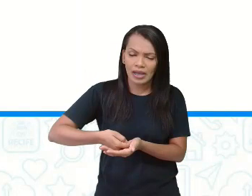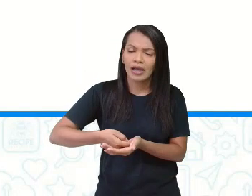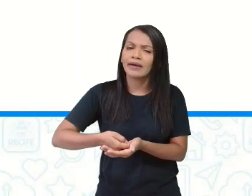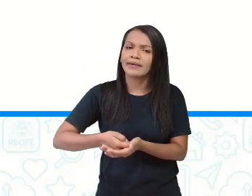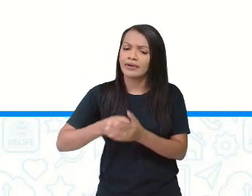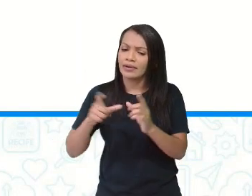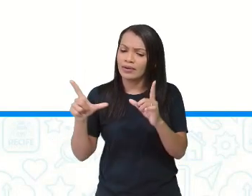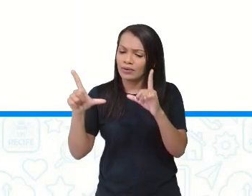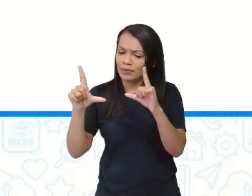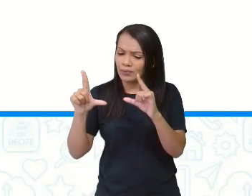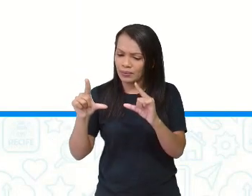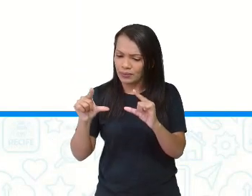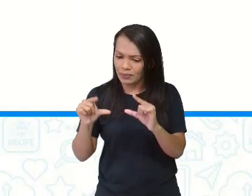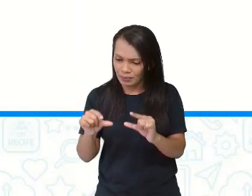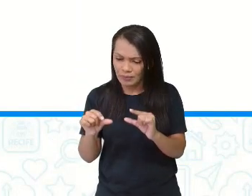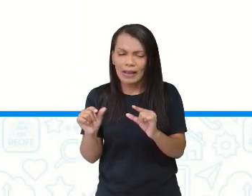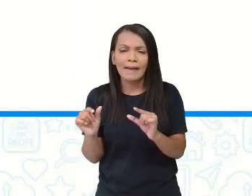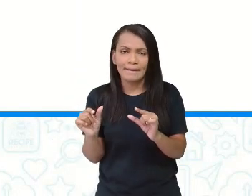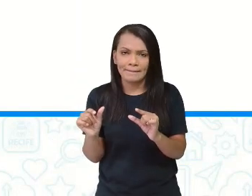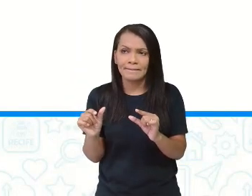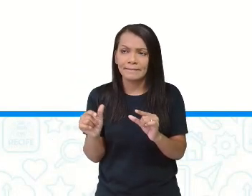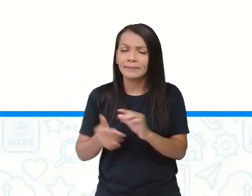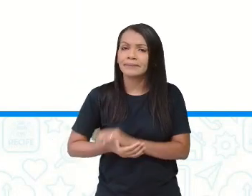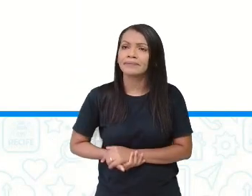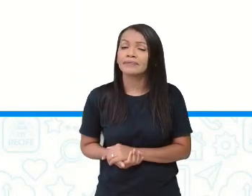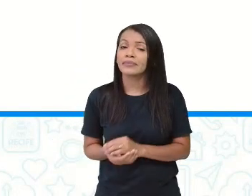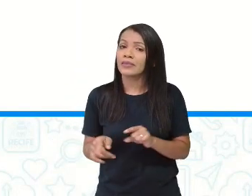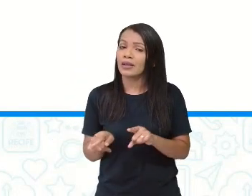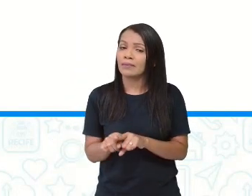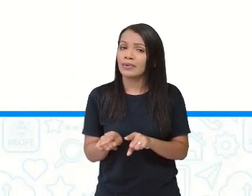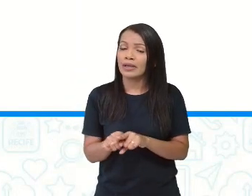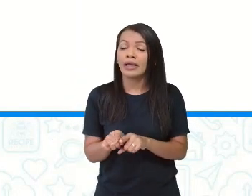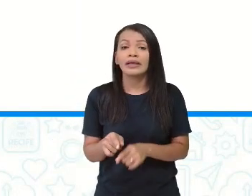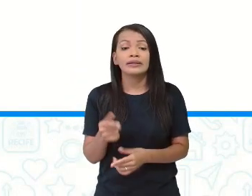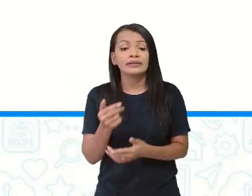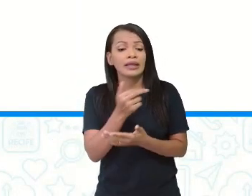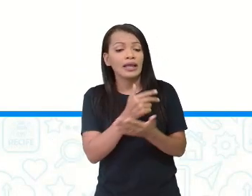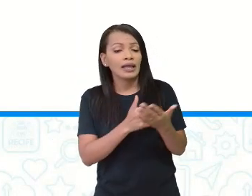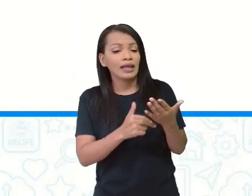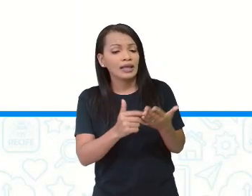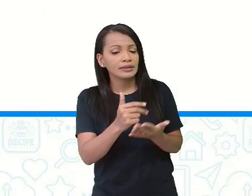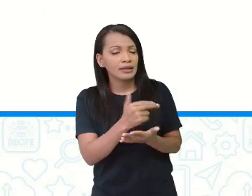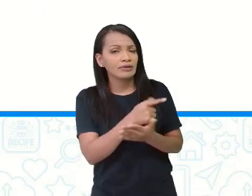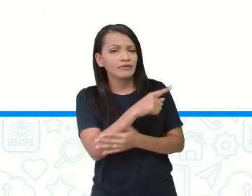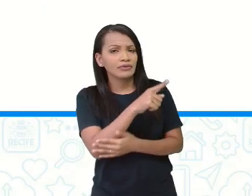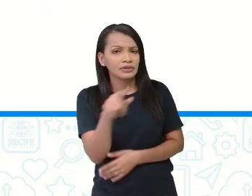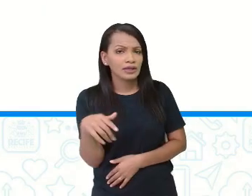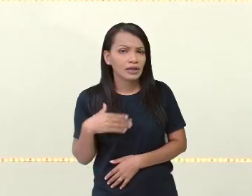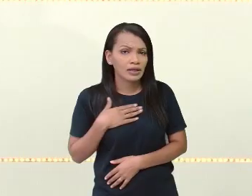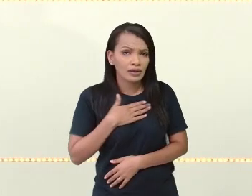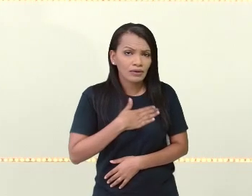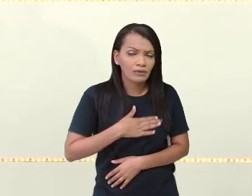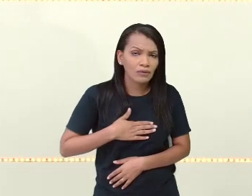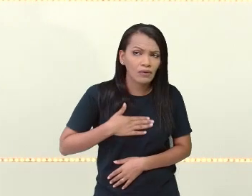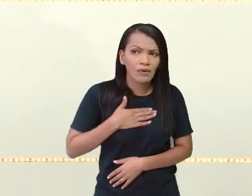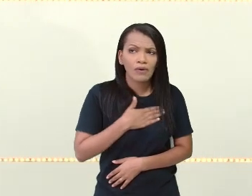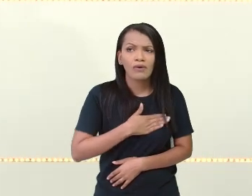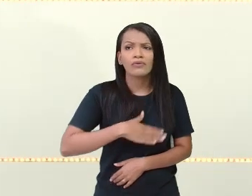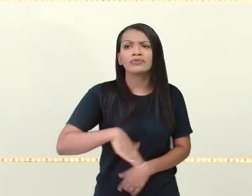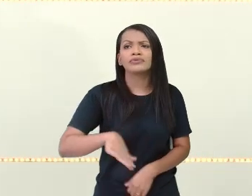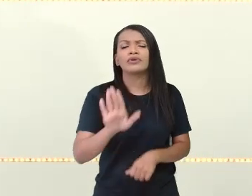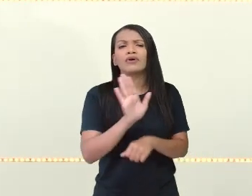barato, hein? Desenhe o que você mais gostou do filme. De onde vem?